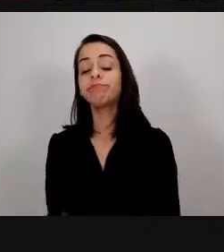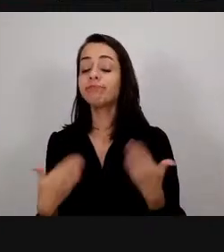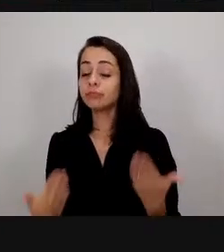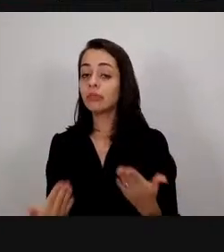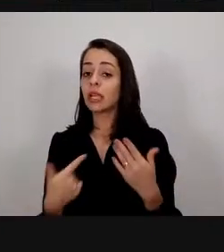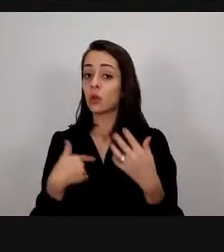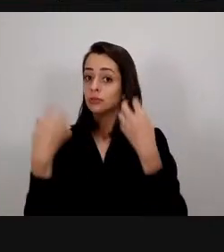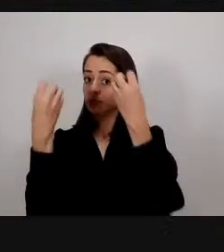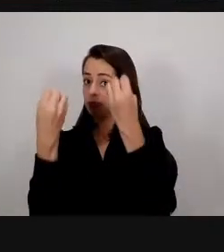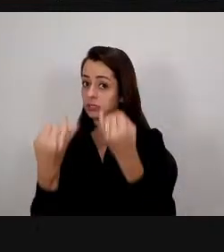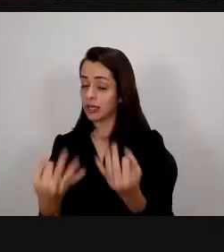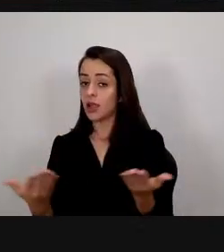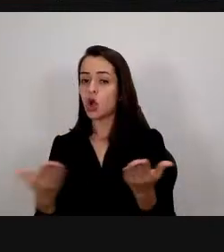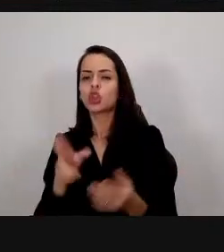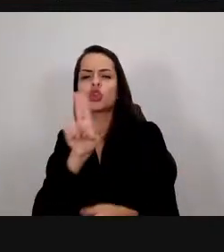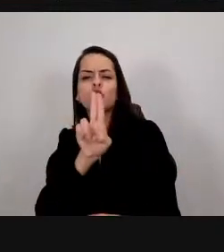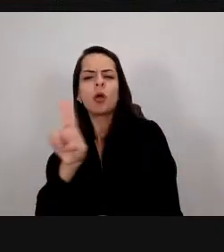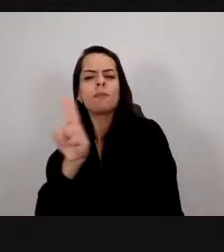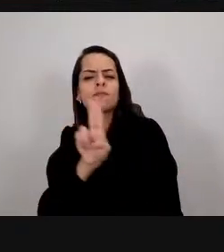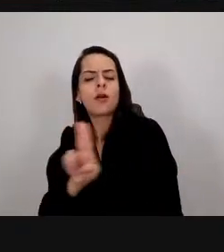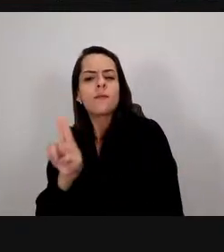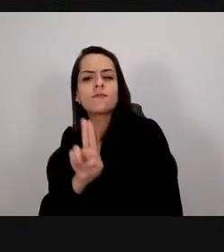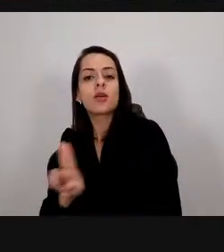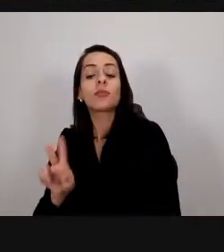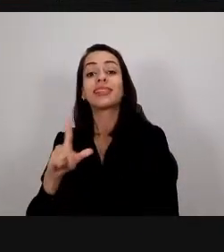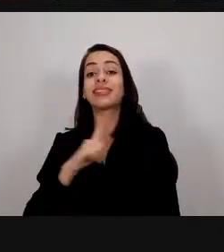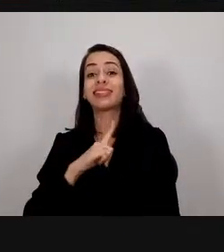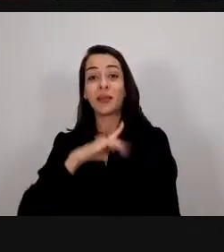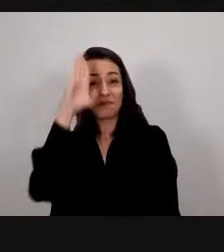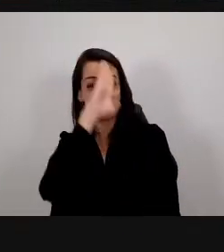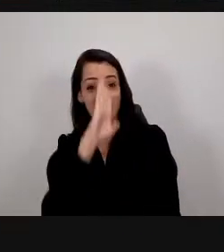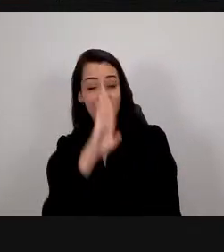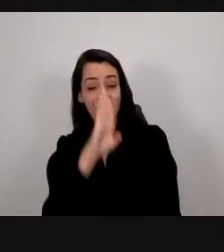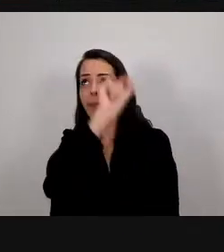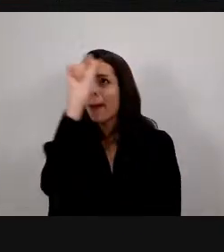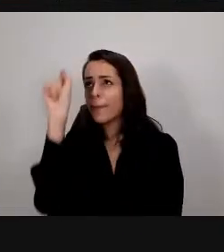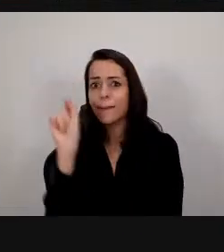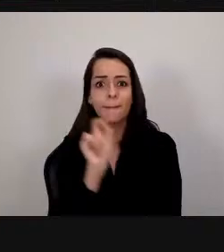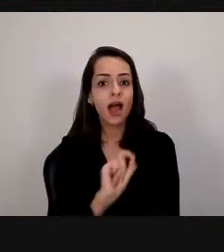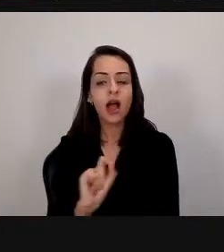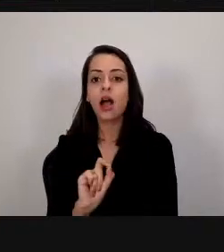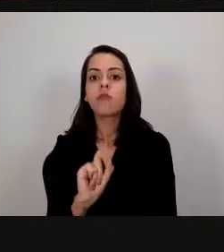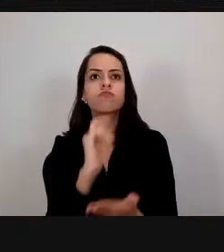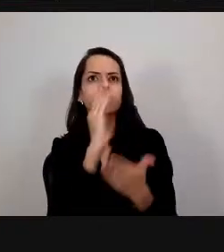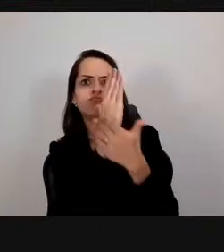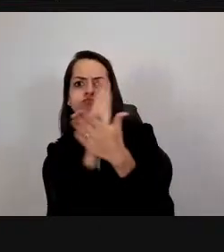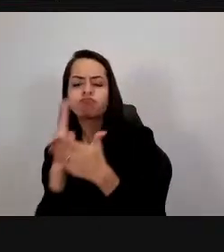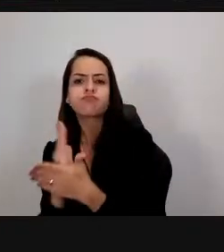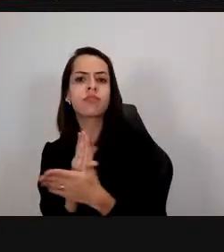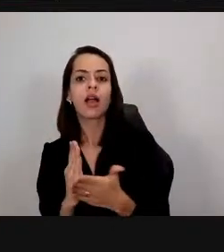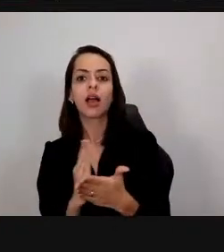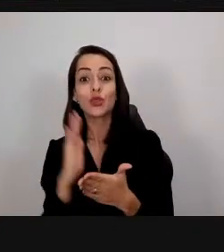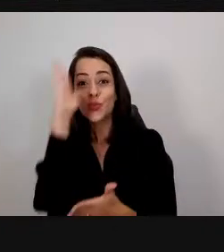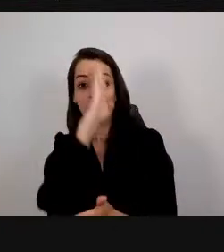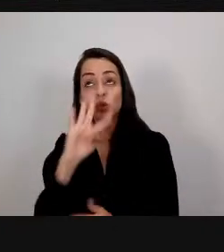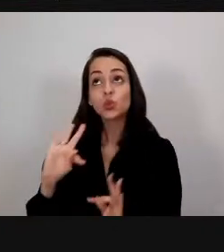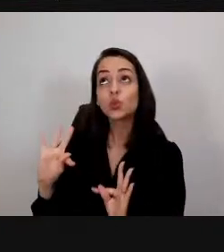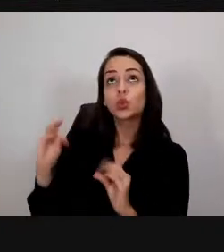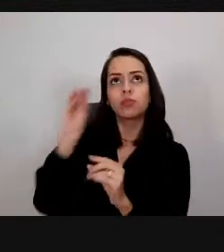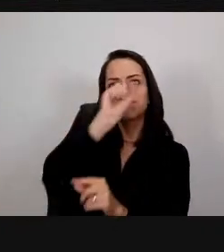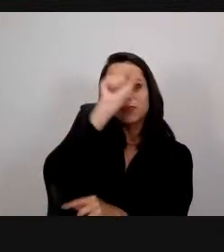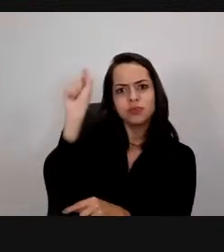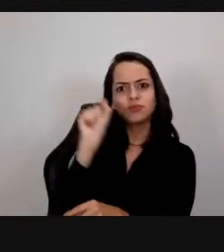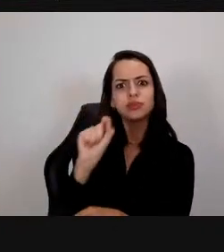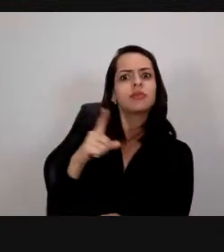porque são professores formadores do país inteiro alguns você já citou já registrou a presença mas eu gostaria de citá-los